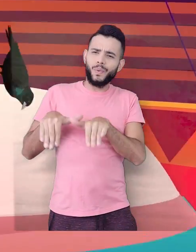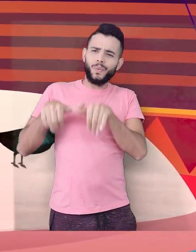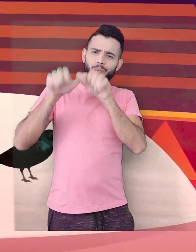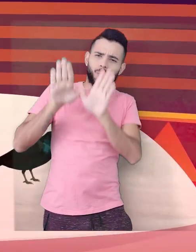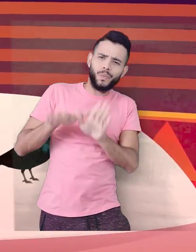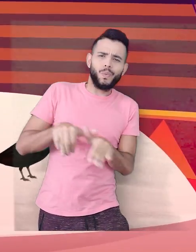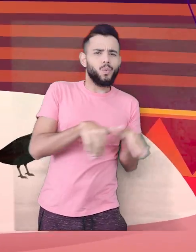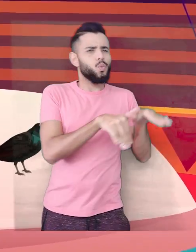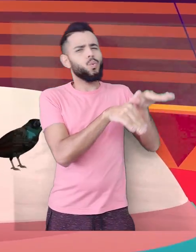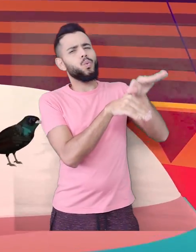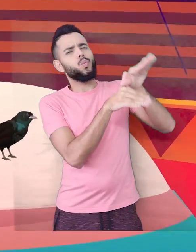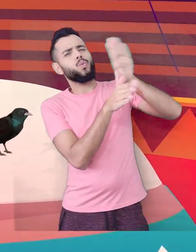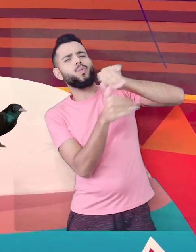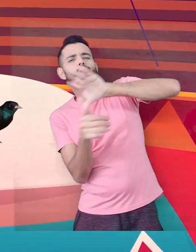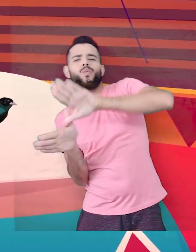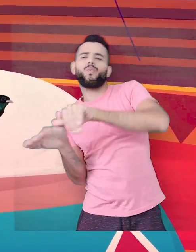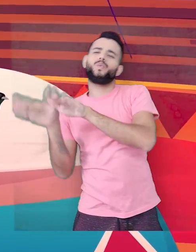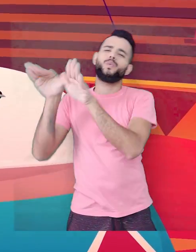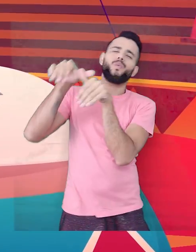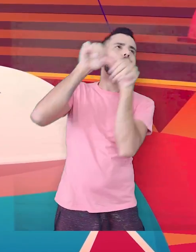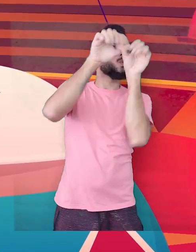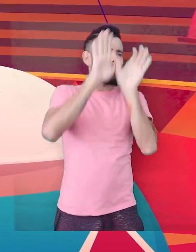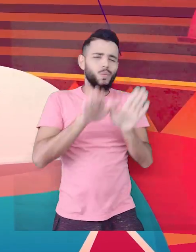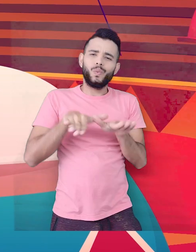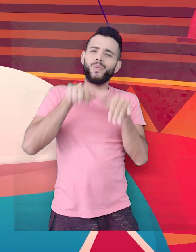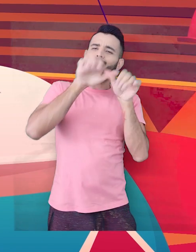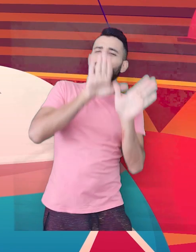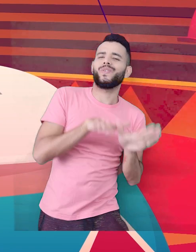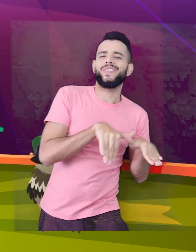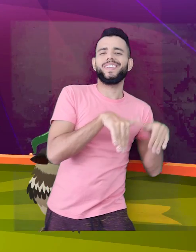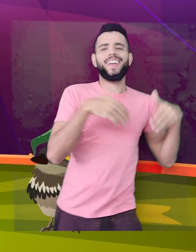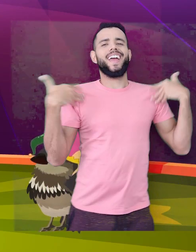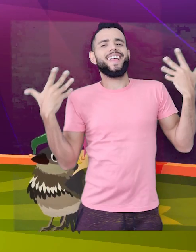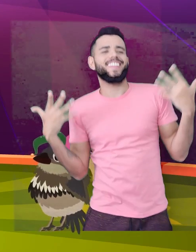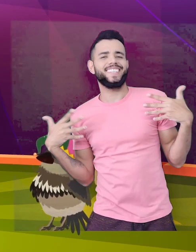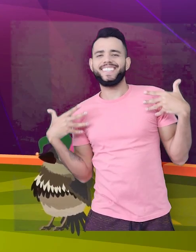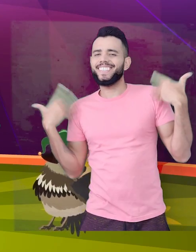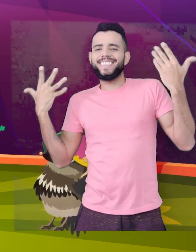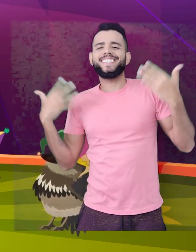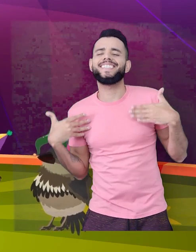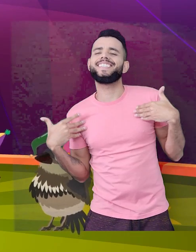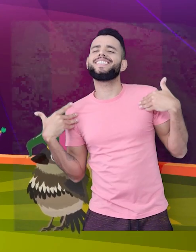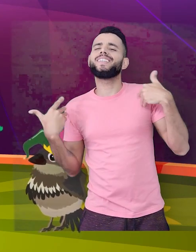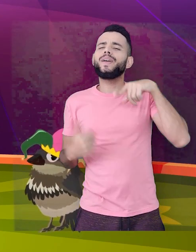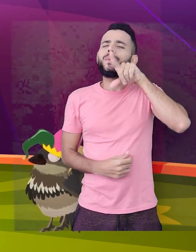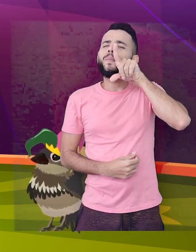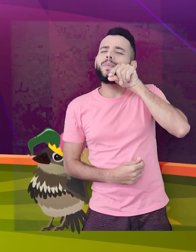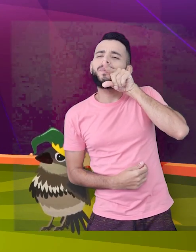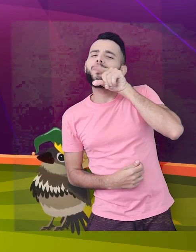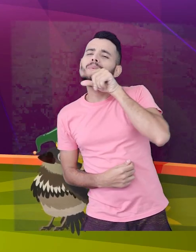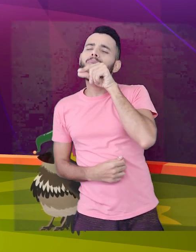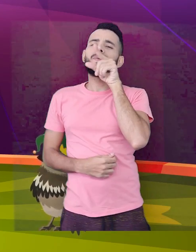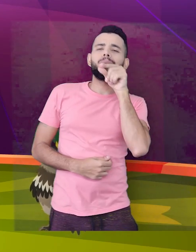Com alegria no ar sem parar Enquanto canta o psiu